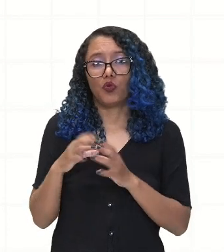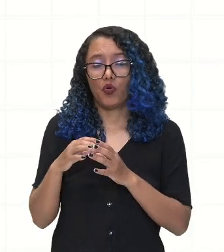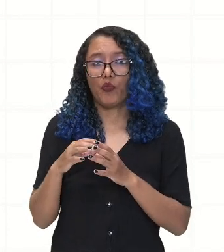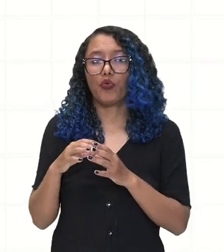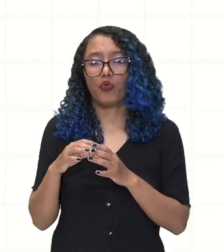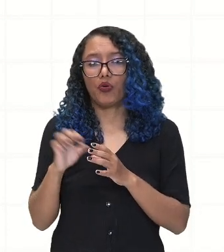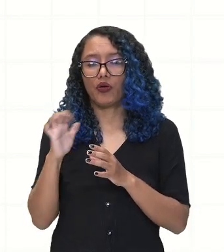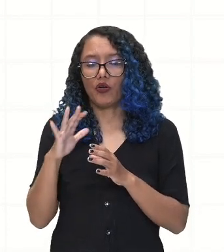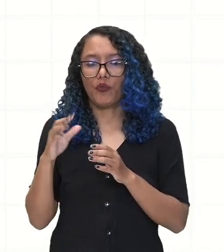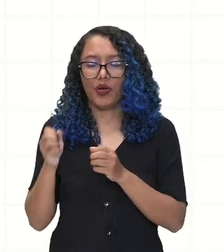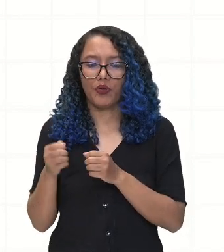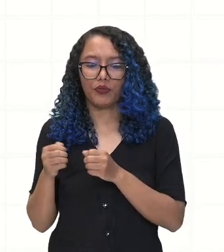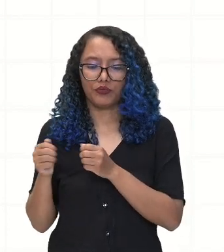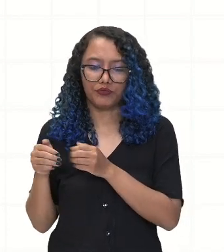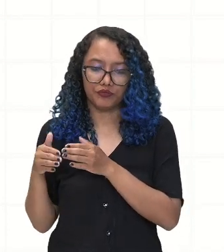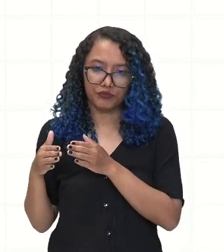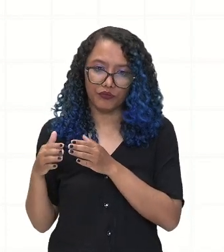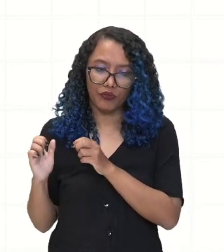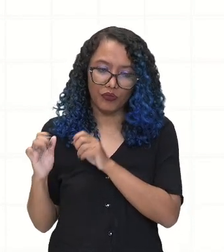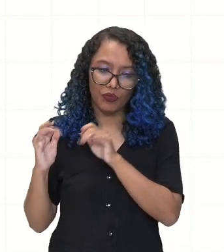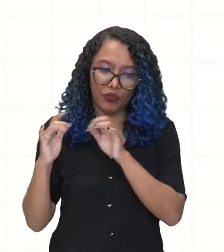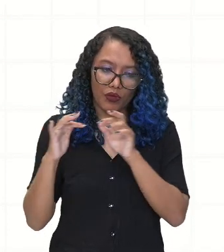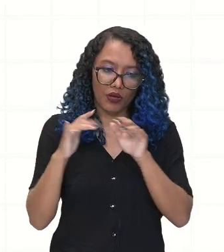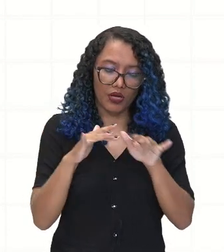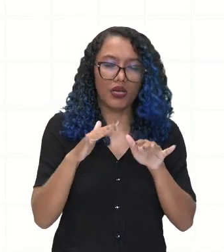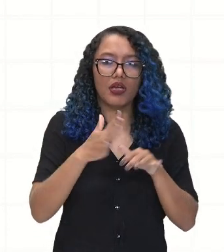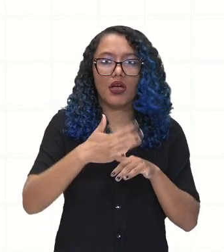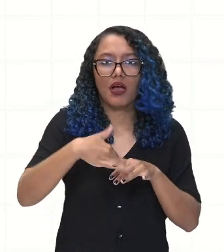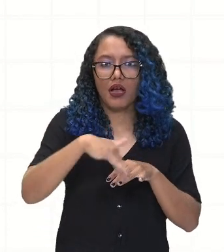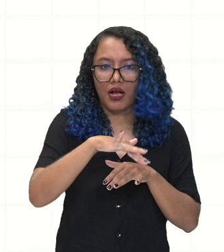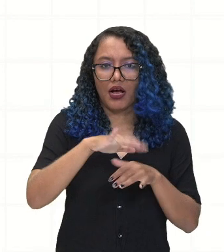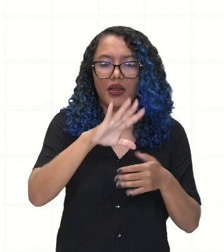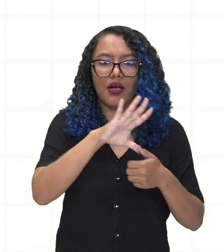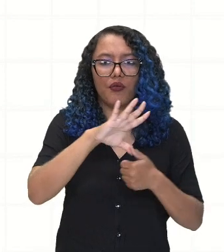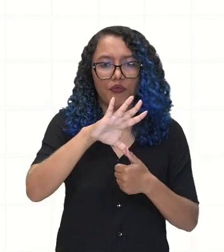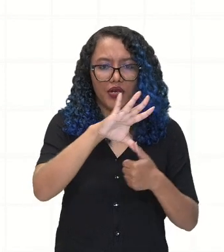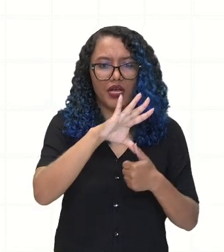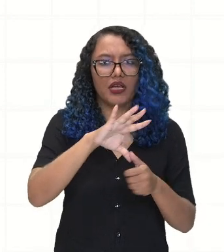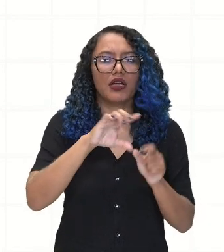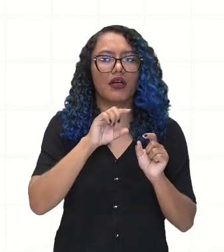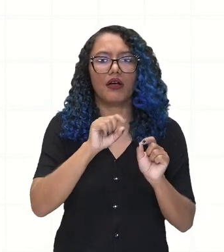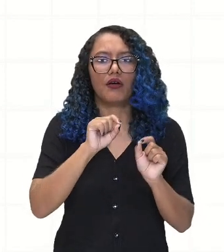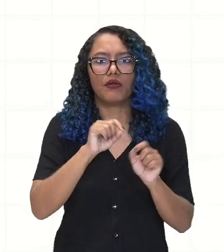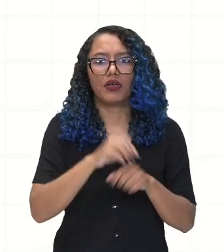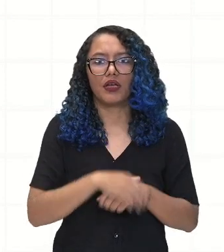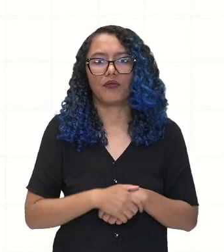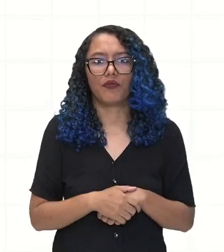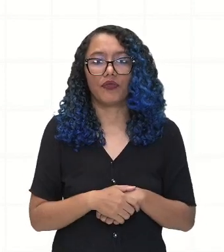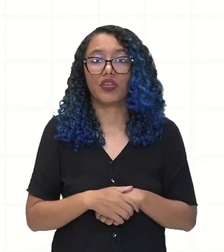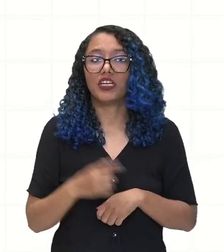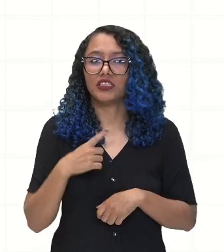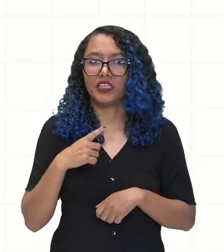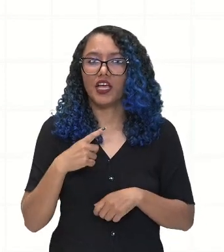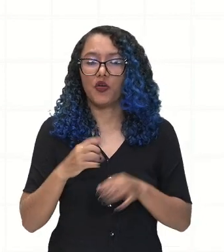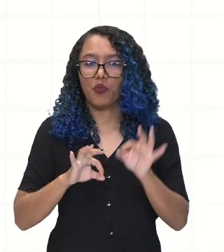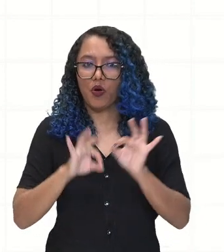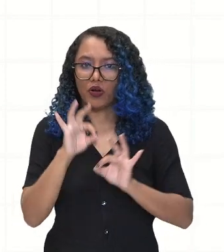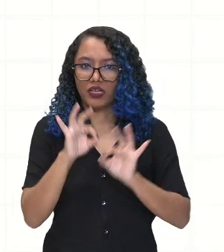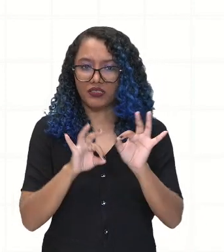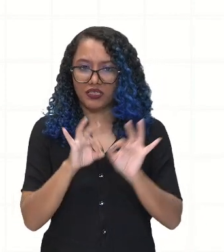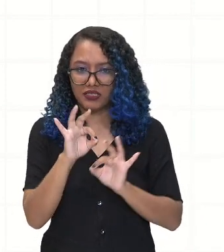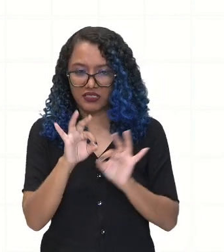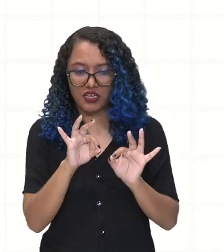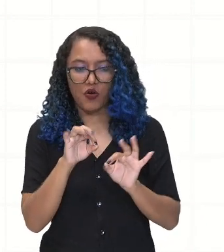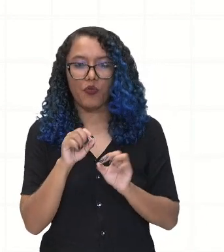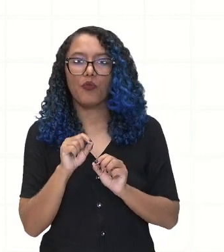forma sistemática esses povos que